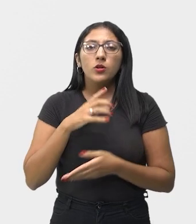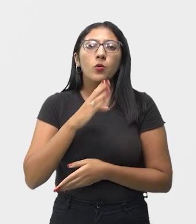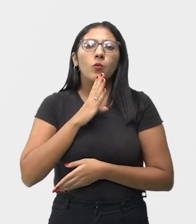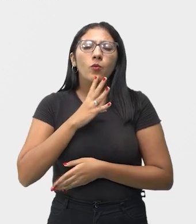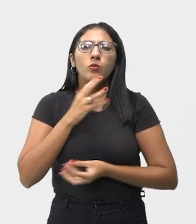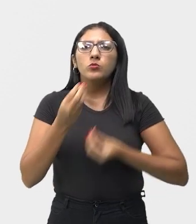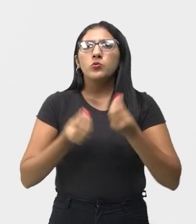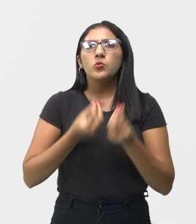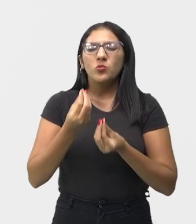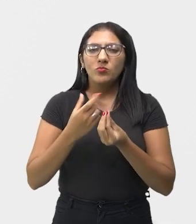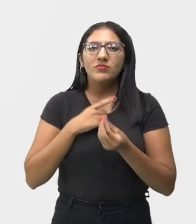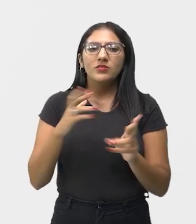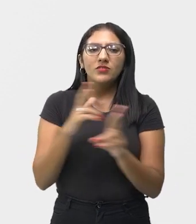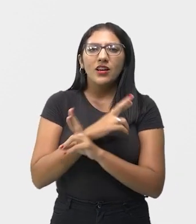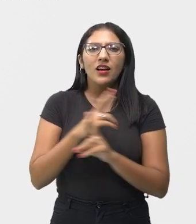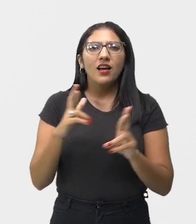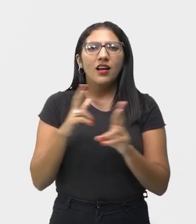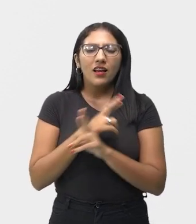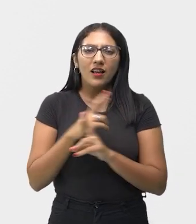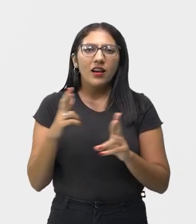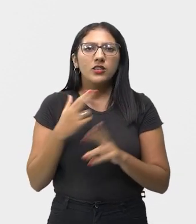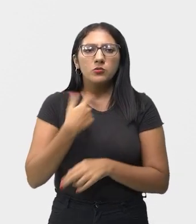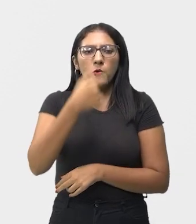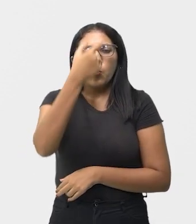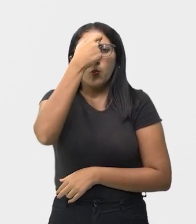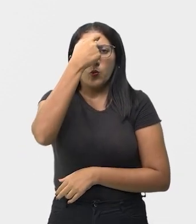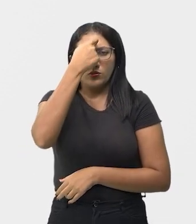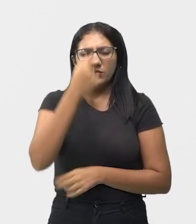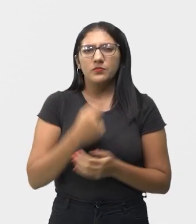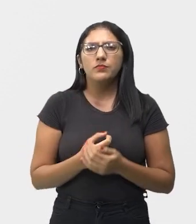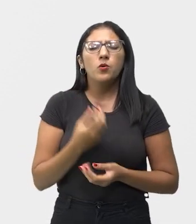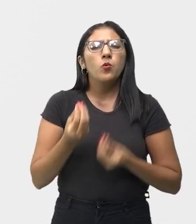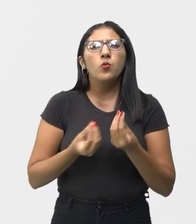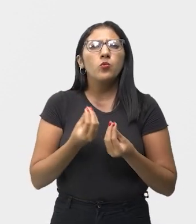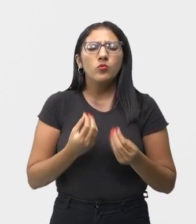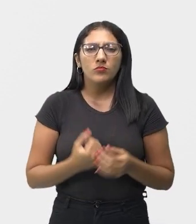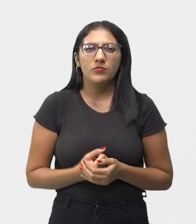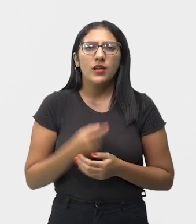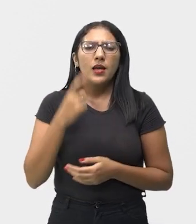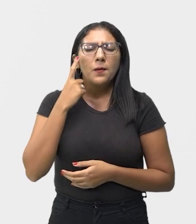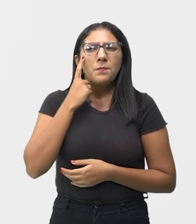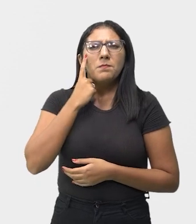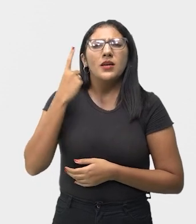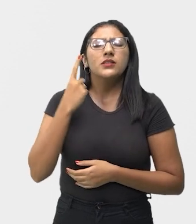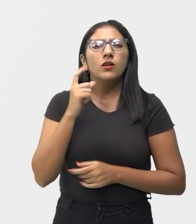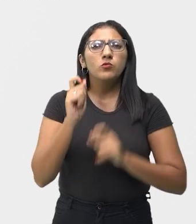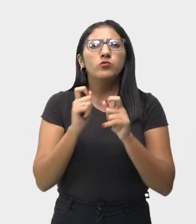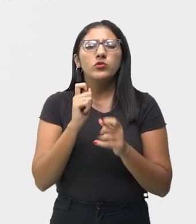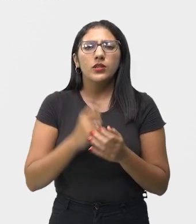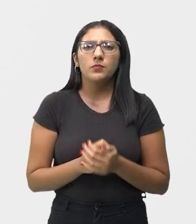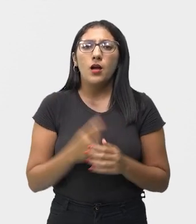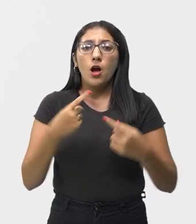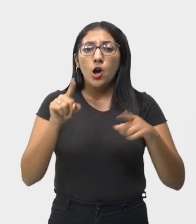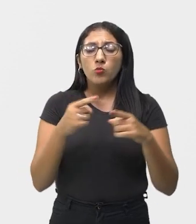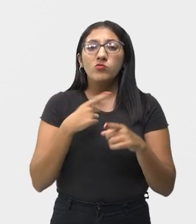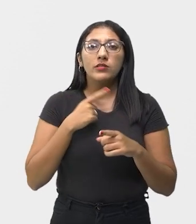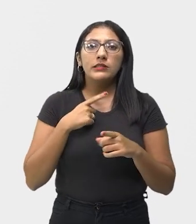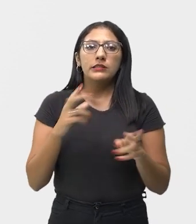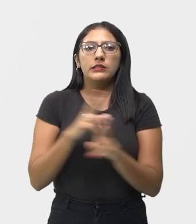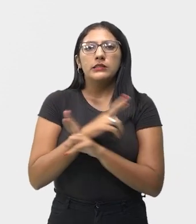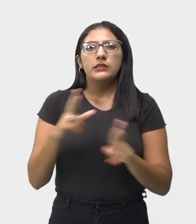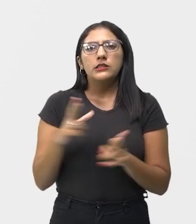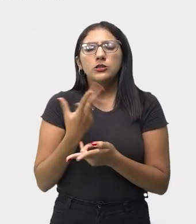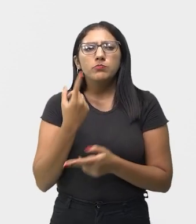transcendentalmente e moralmente. Então, eles achavam que a música elevava o homem, fazia com que o homem